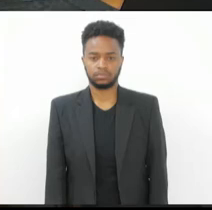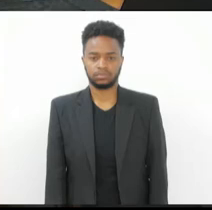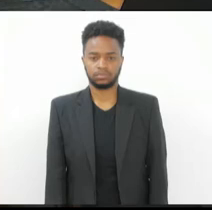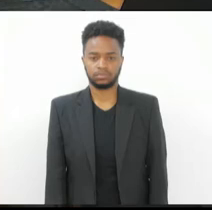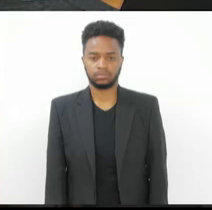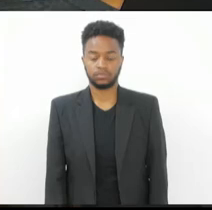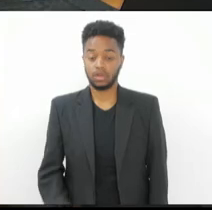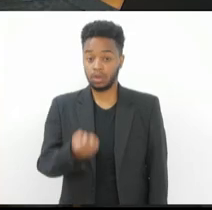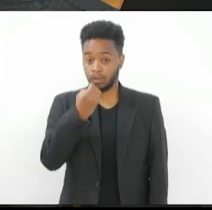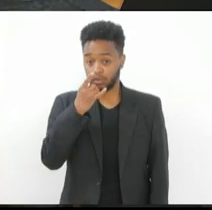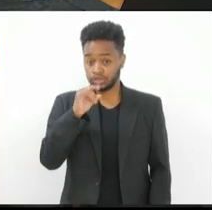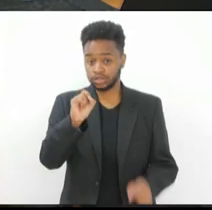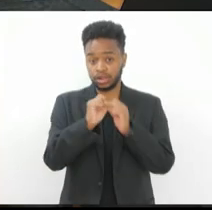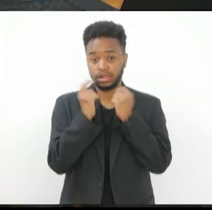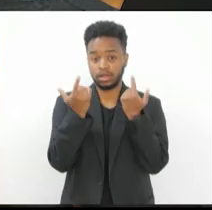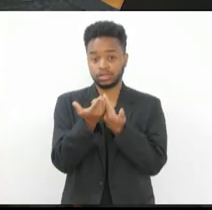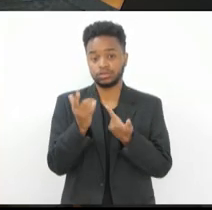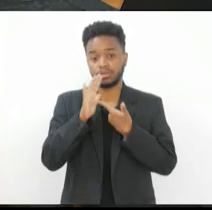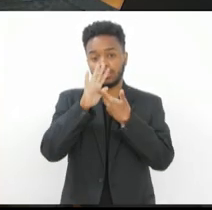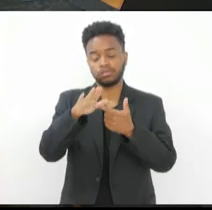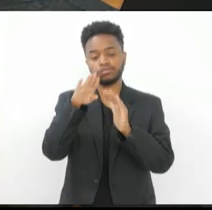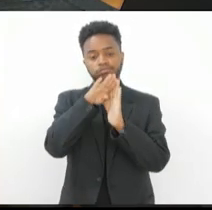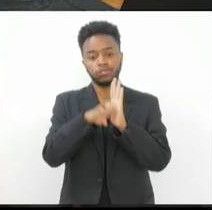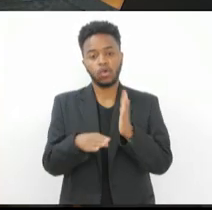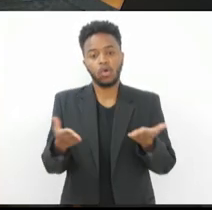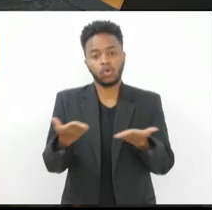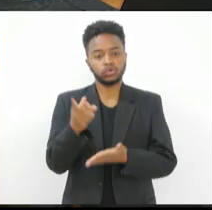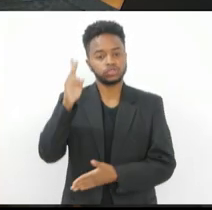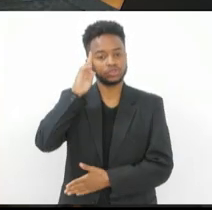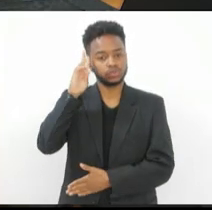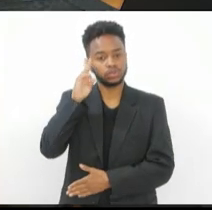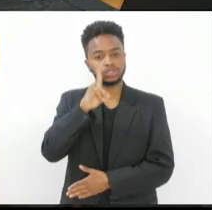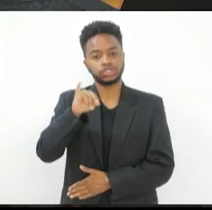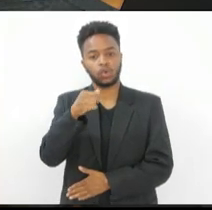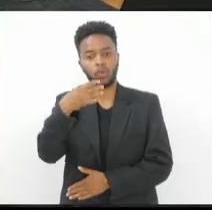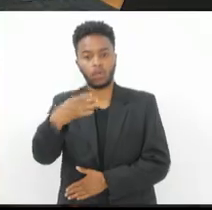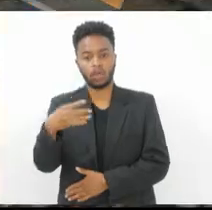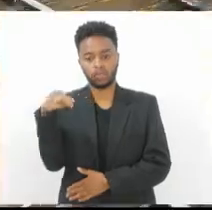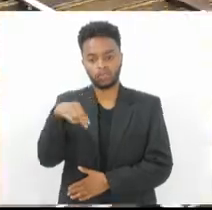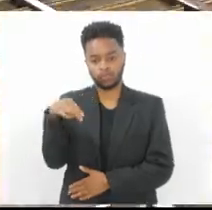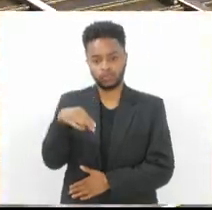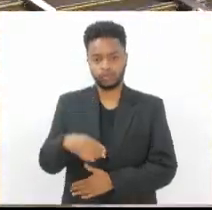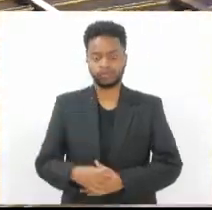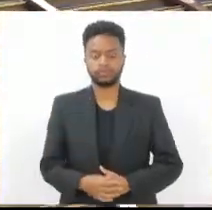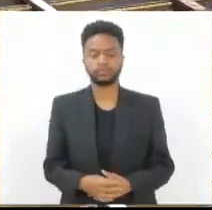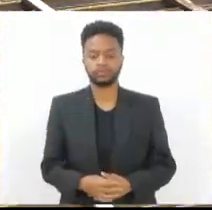O Bom Dia Alerj traz os seguintes destaques nesta segunda-feira, 4 de novembro.